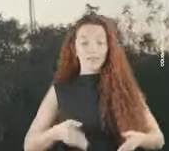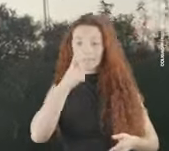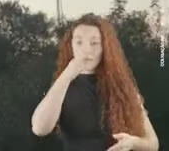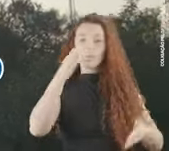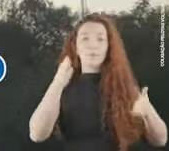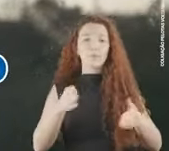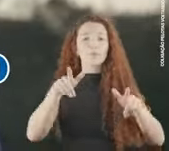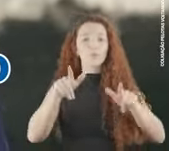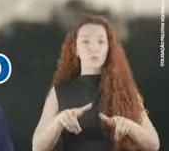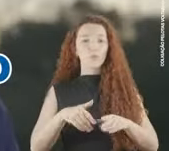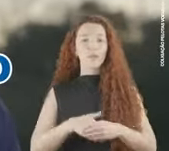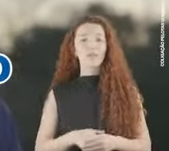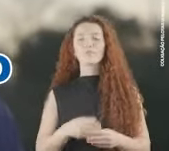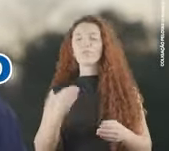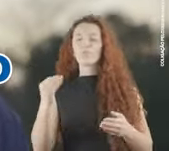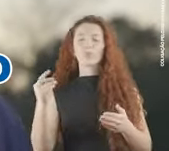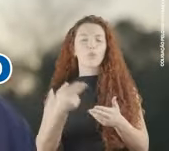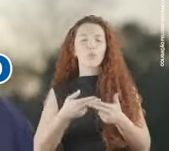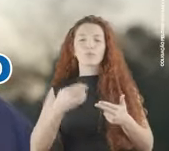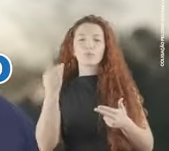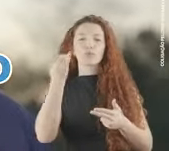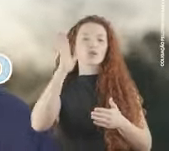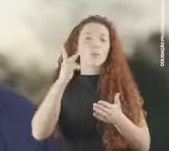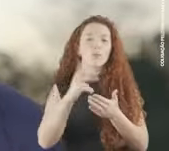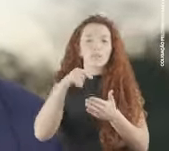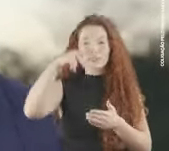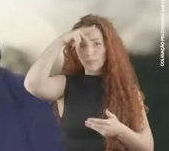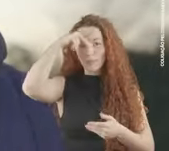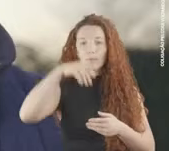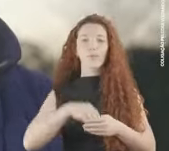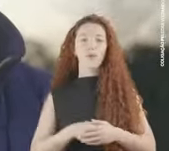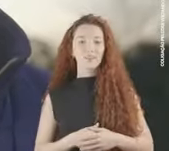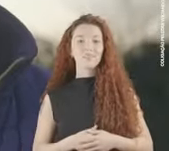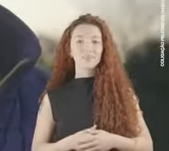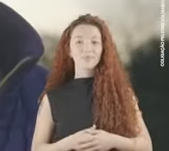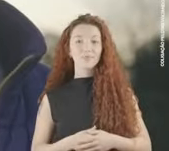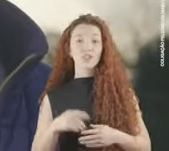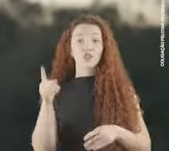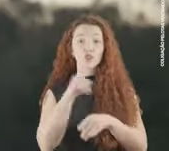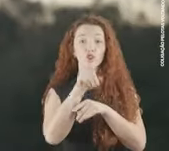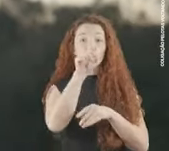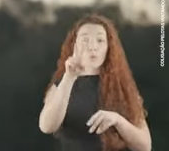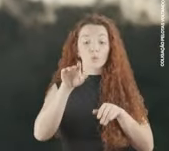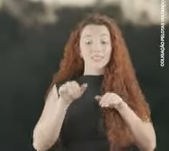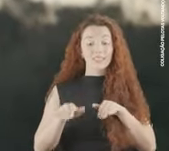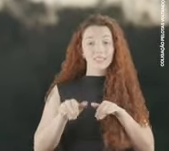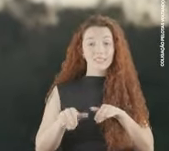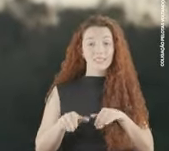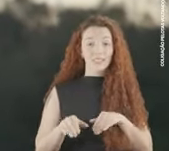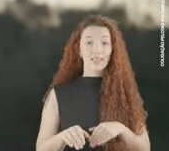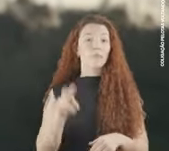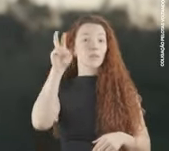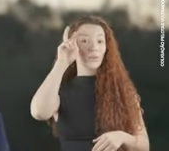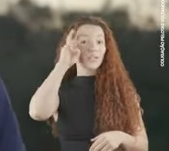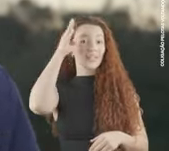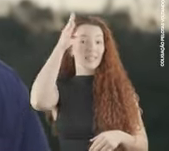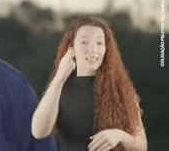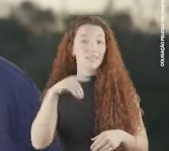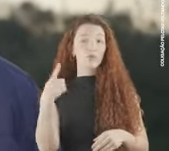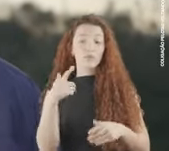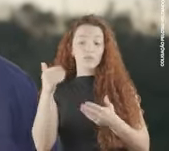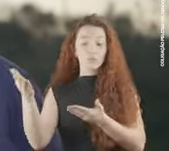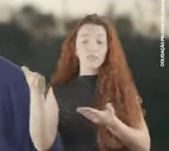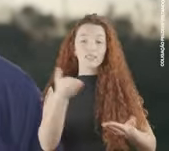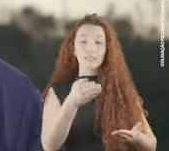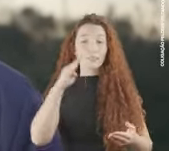Quero te fazer uma convocação. No dia 12 de setembro, vamos mudar a história de pelotas. Vamos lutar de verdade e como nunca